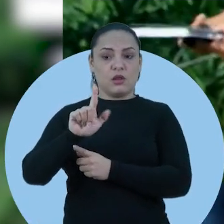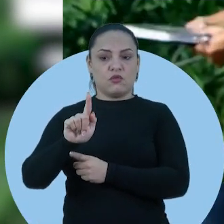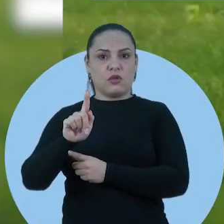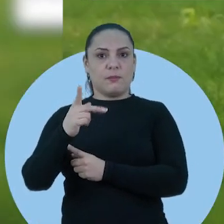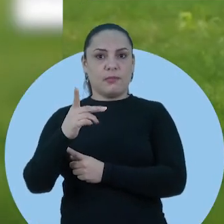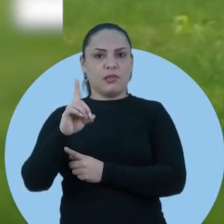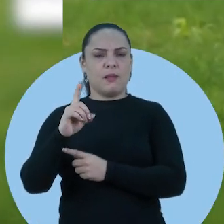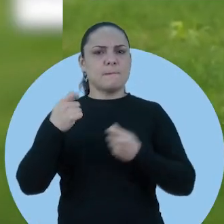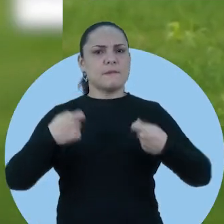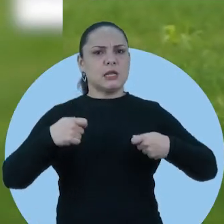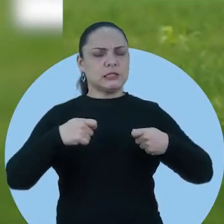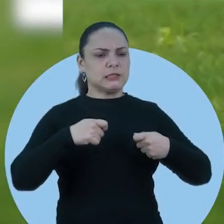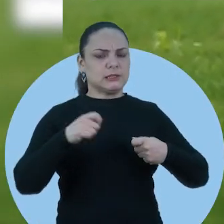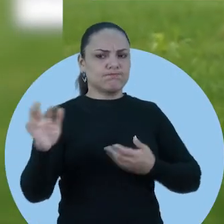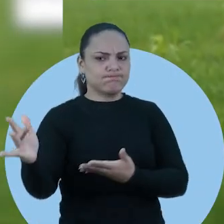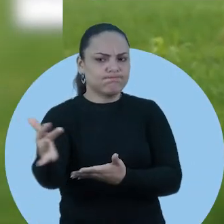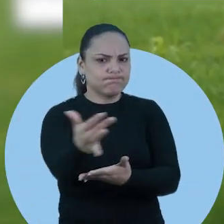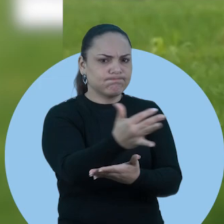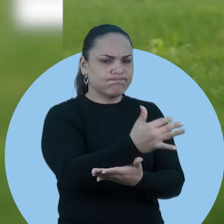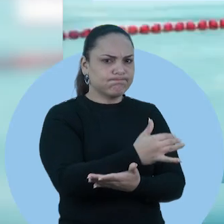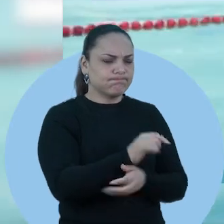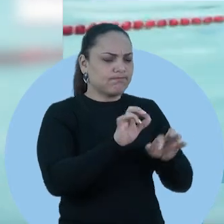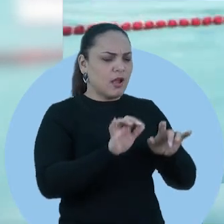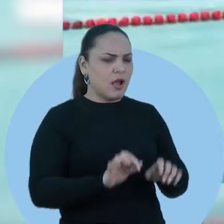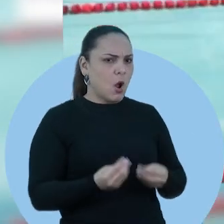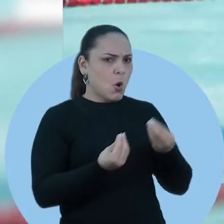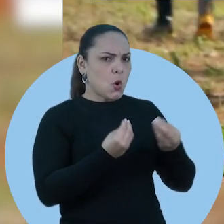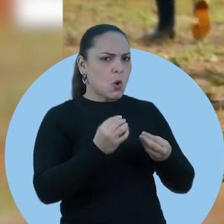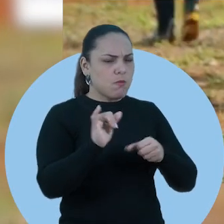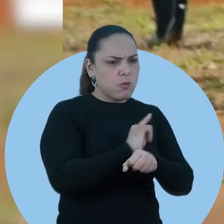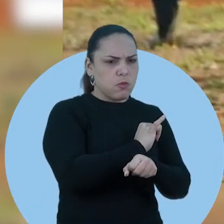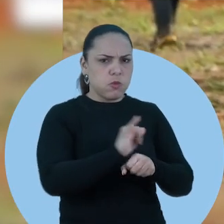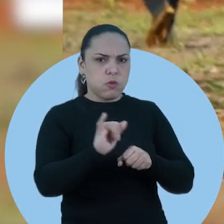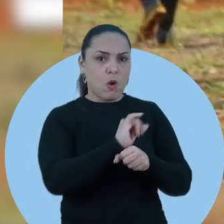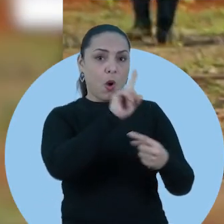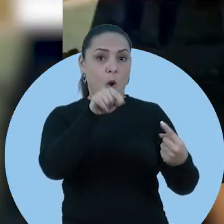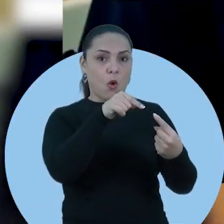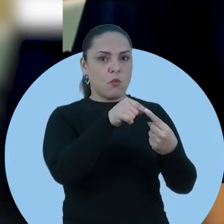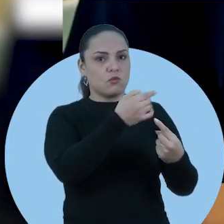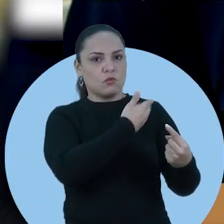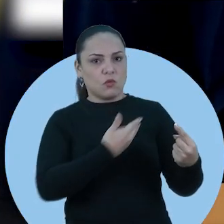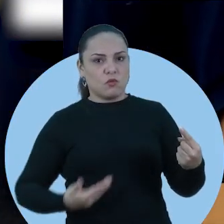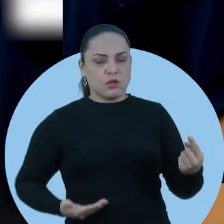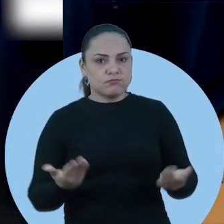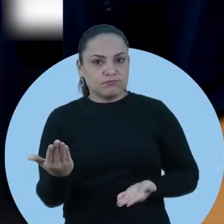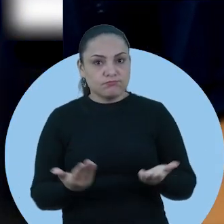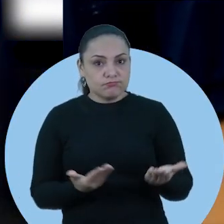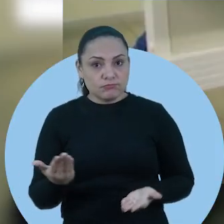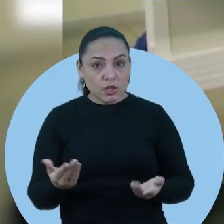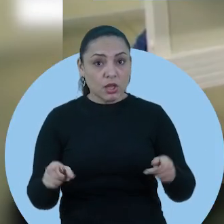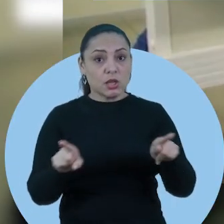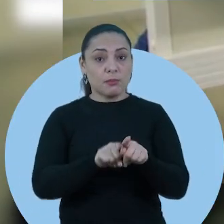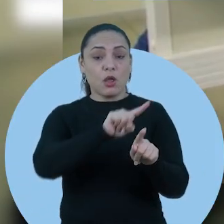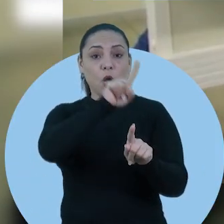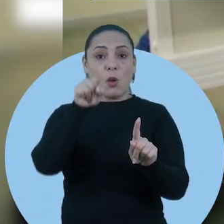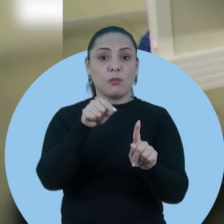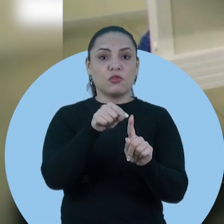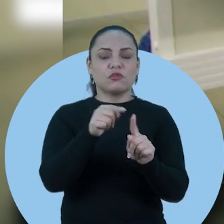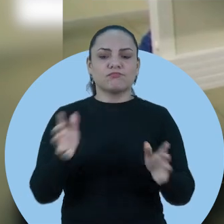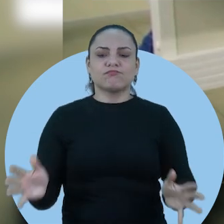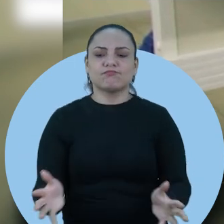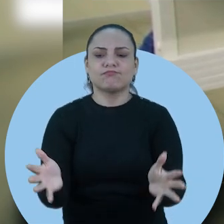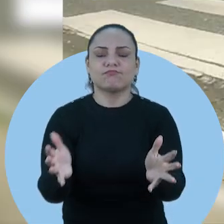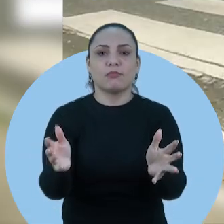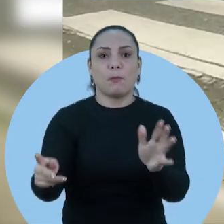realizar tratamento de dados pessoais para o atendimento da sua finalidade pública na percepção do interesse público com o objetivo